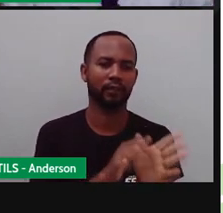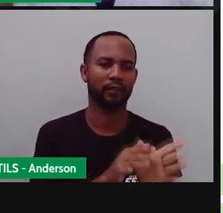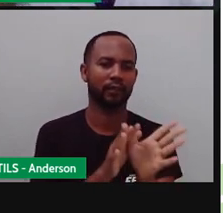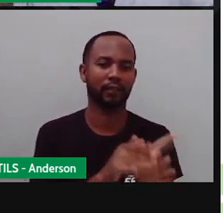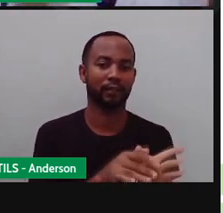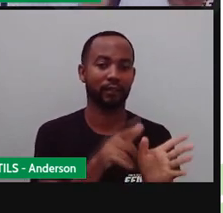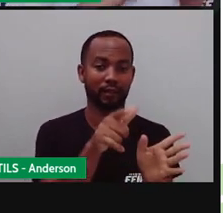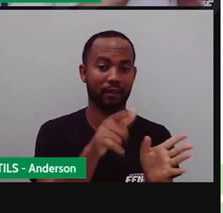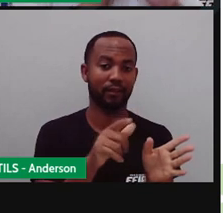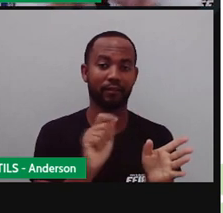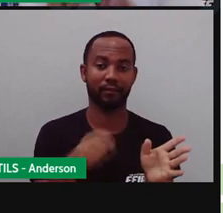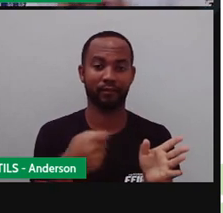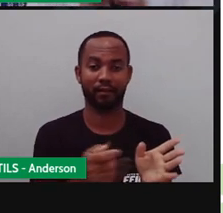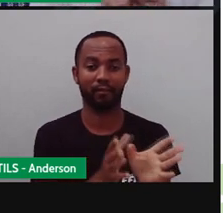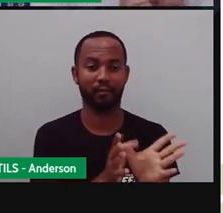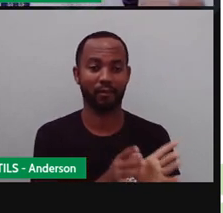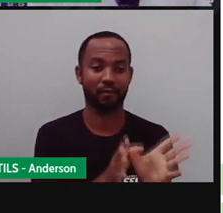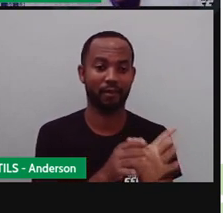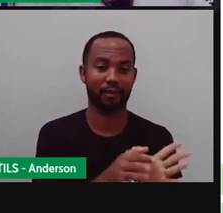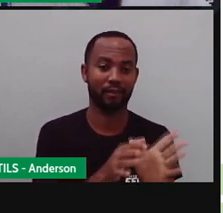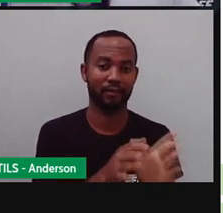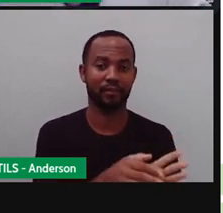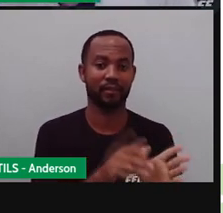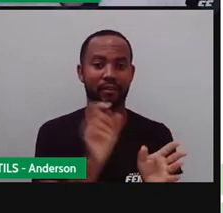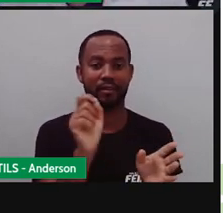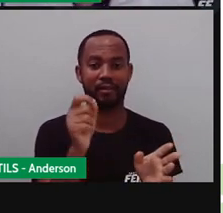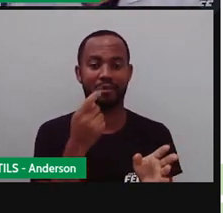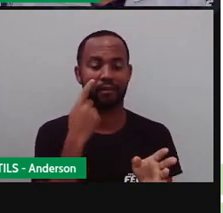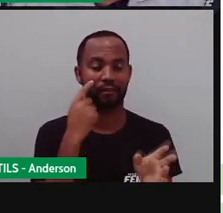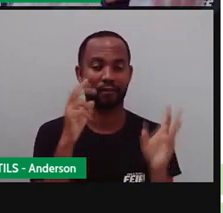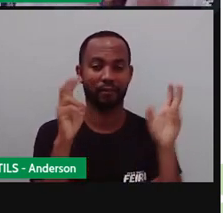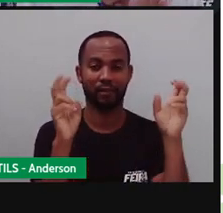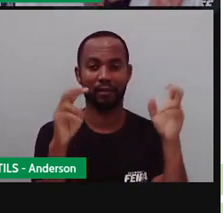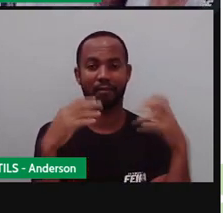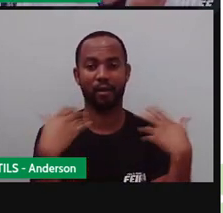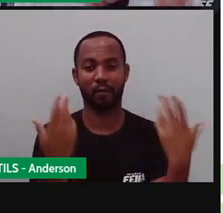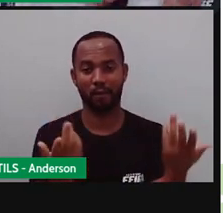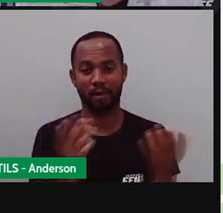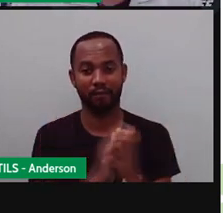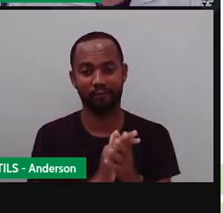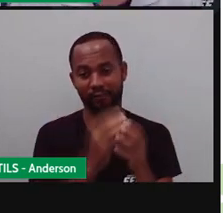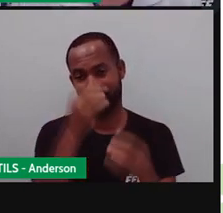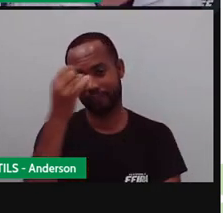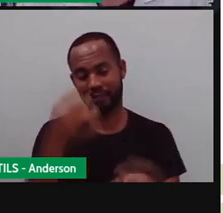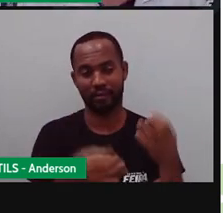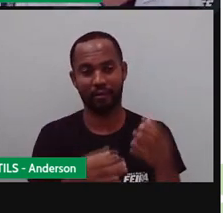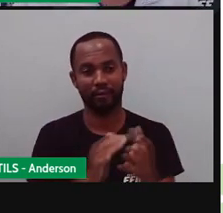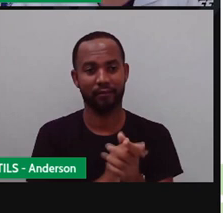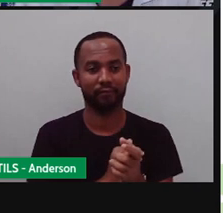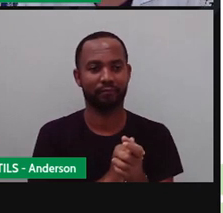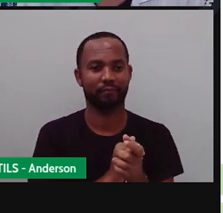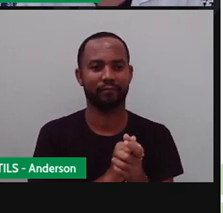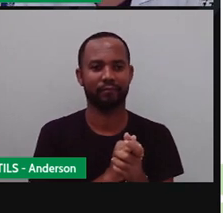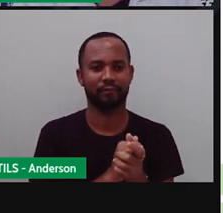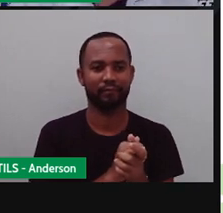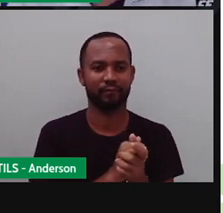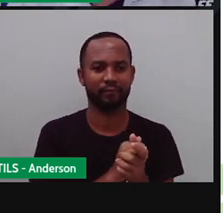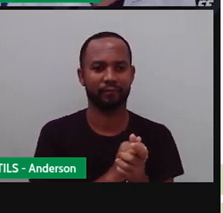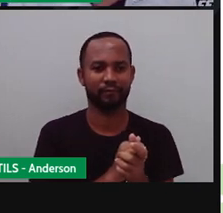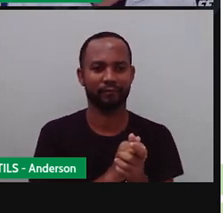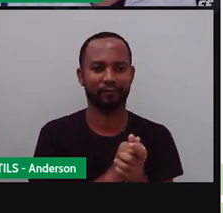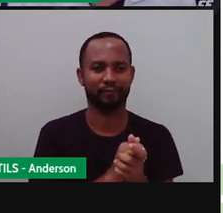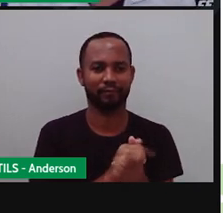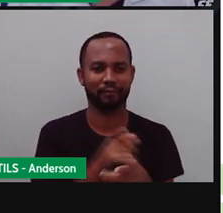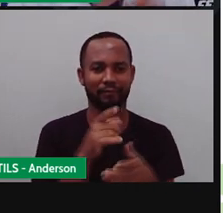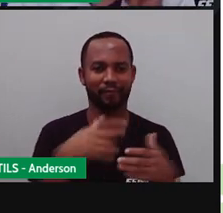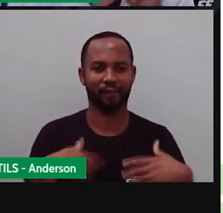cozinha fazendo chocolate para a madrinha. Poti, poti, perna de pau, olho